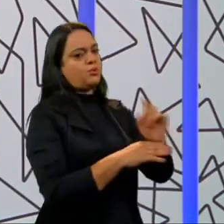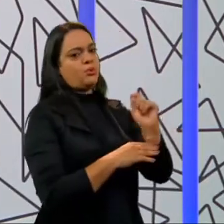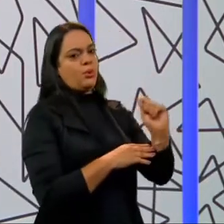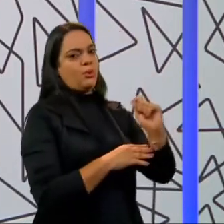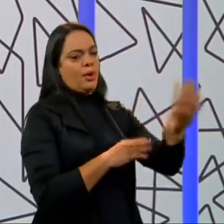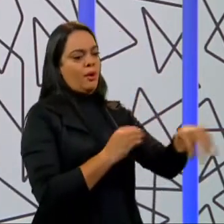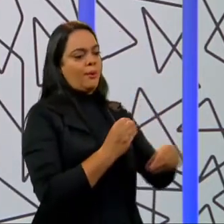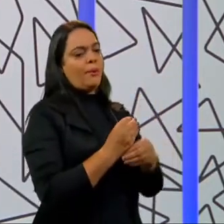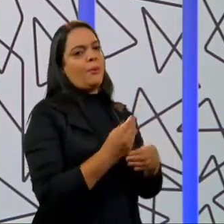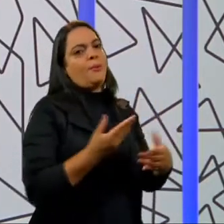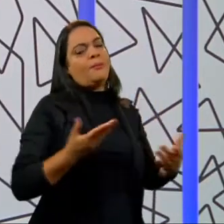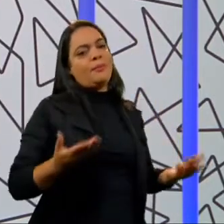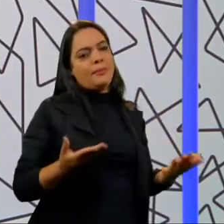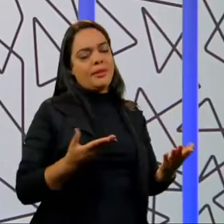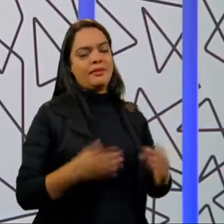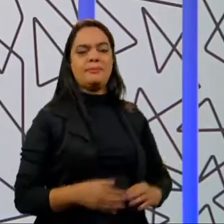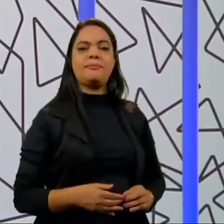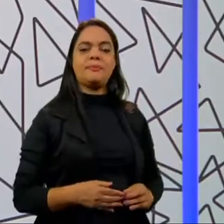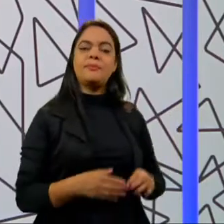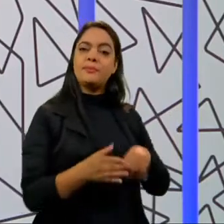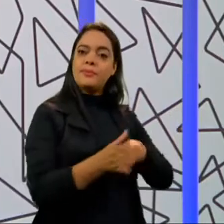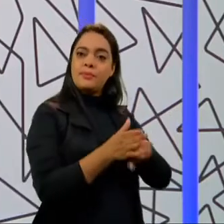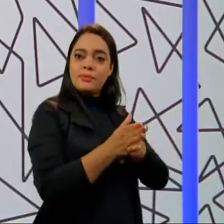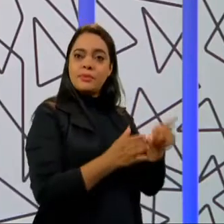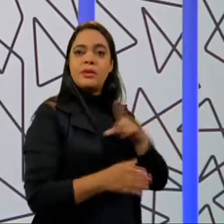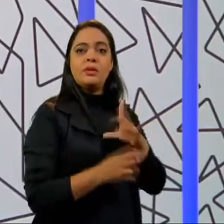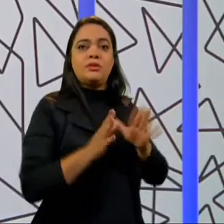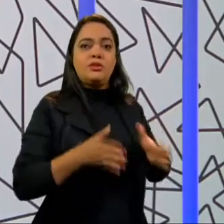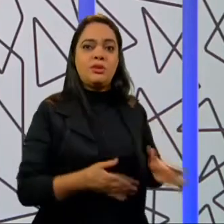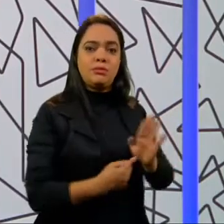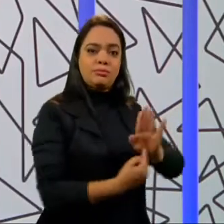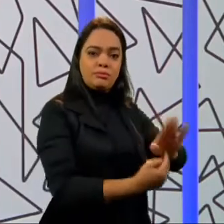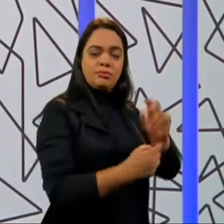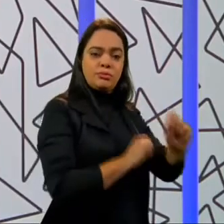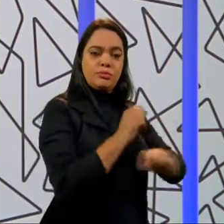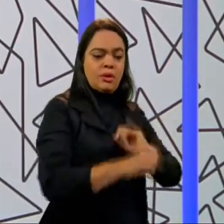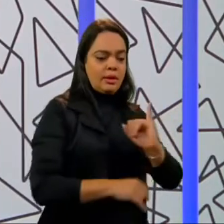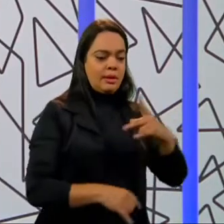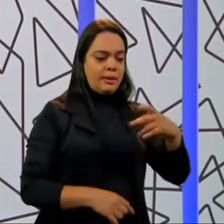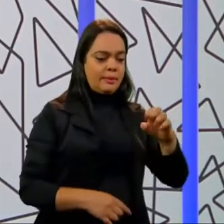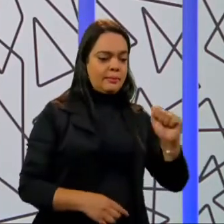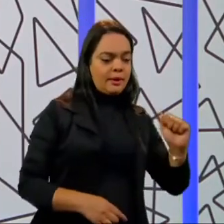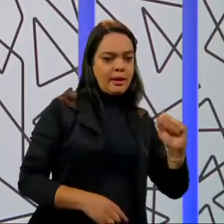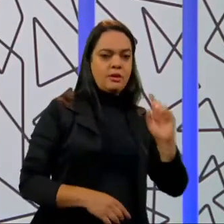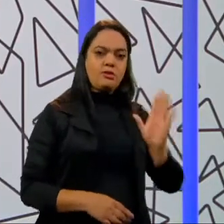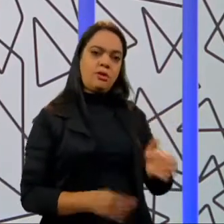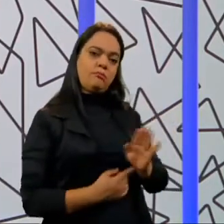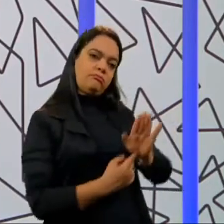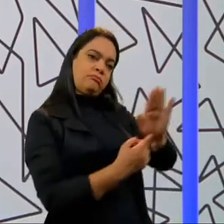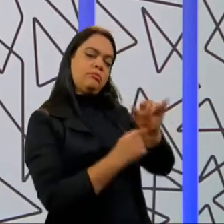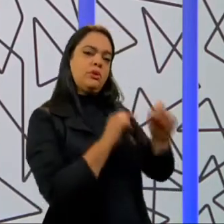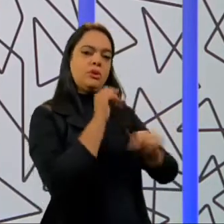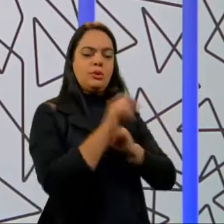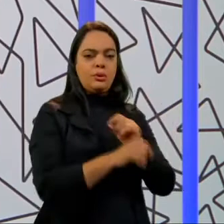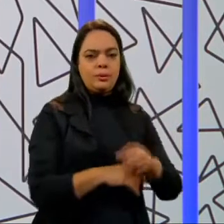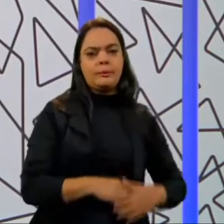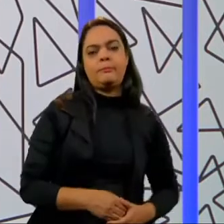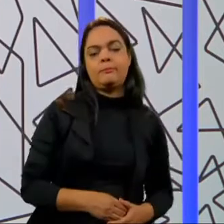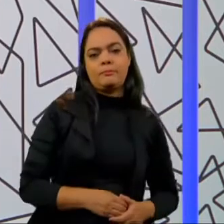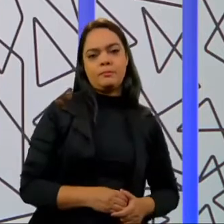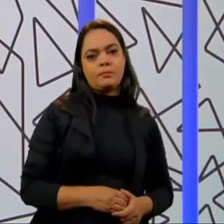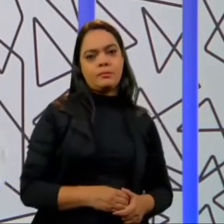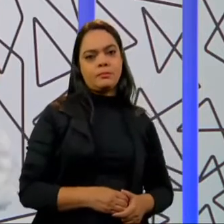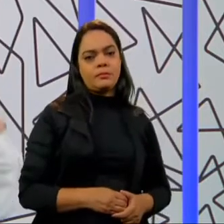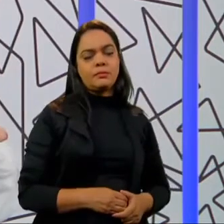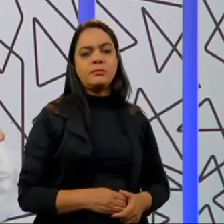rendimento, como alguns estudos, inclusive um estudo do IPEA, que já demonstrou que a diferença